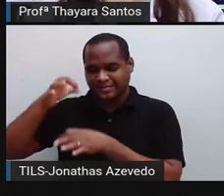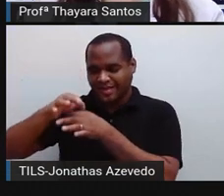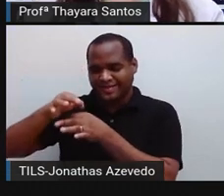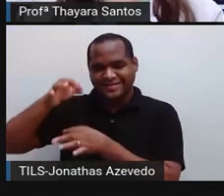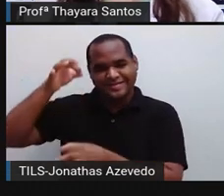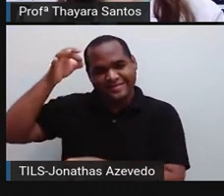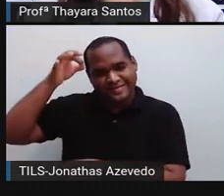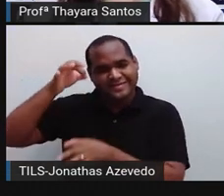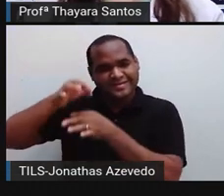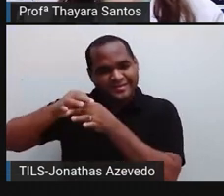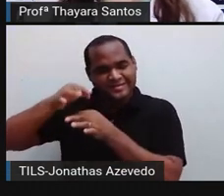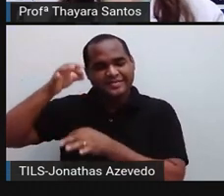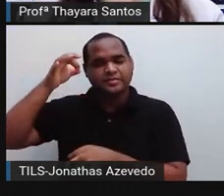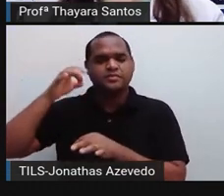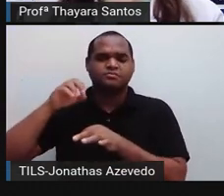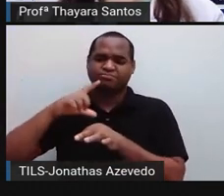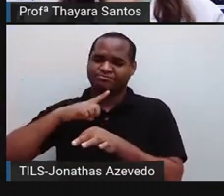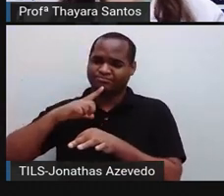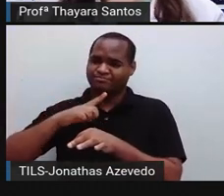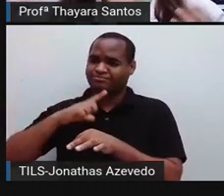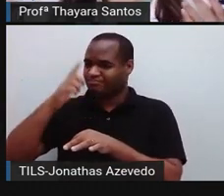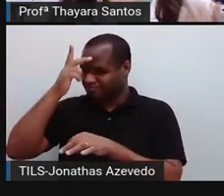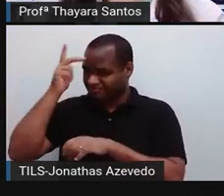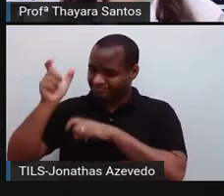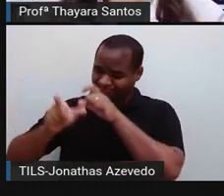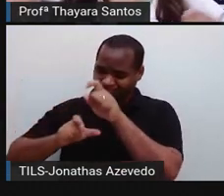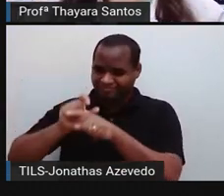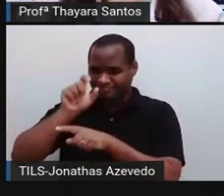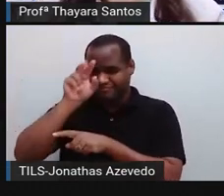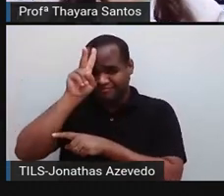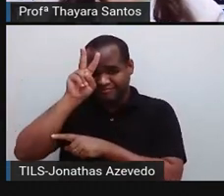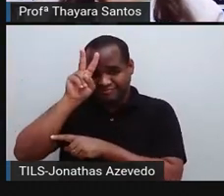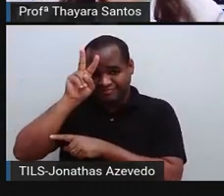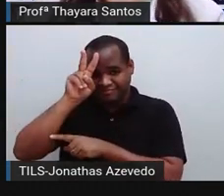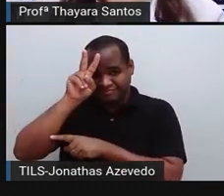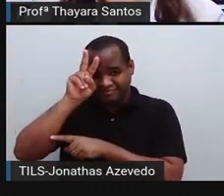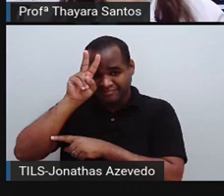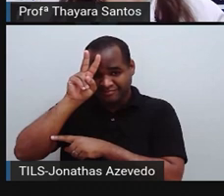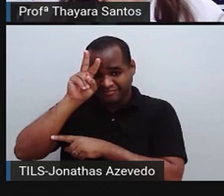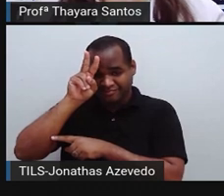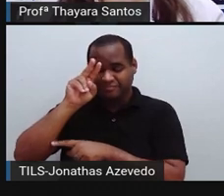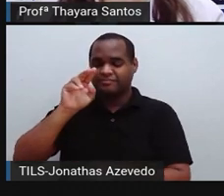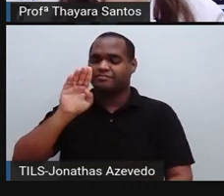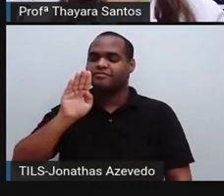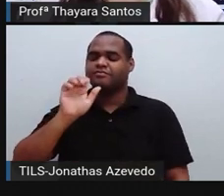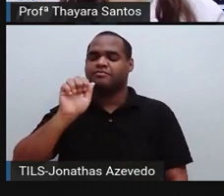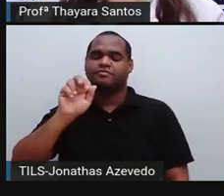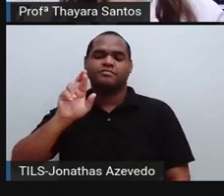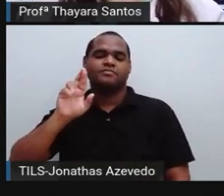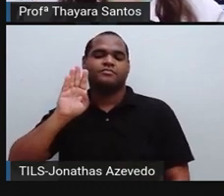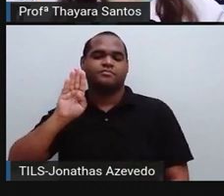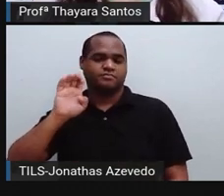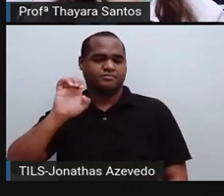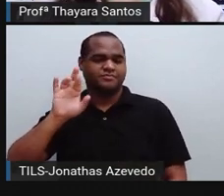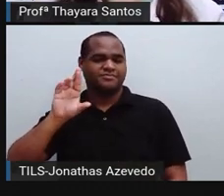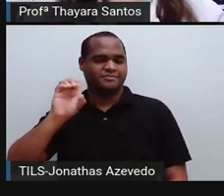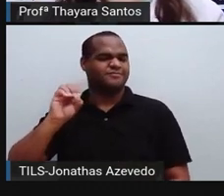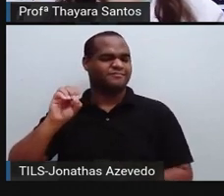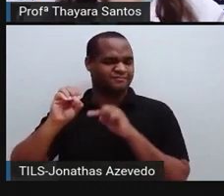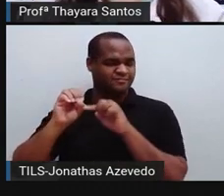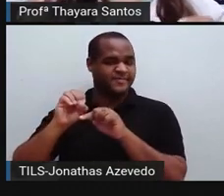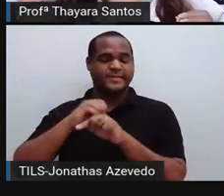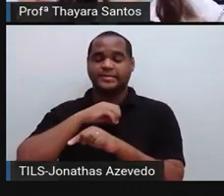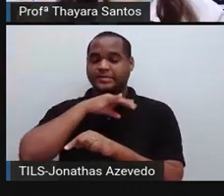humanos. Ela é transmitida pelo besouro, que é chamado popularmente de barbeiro. Esse